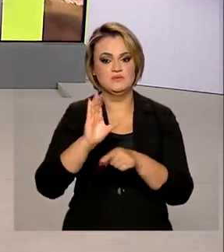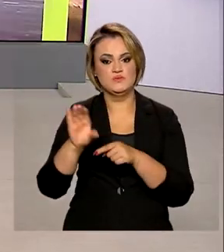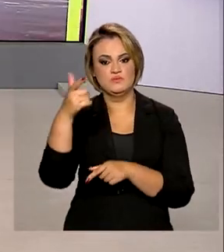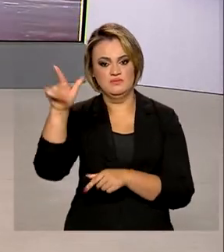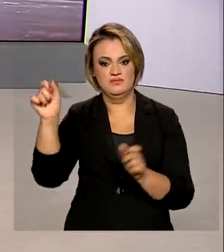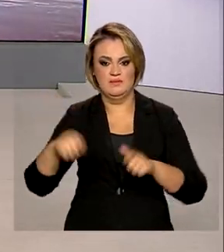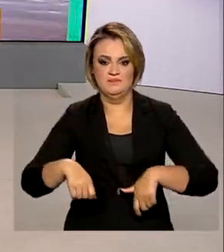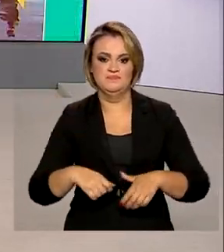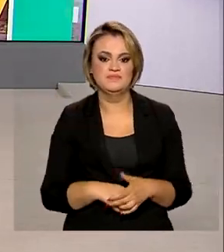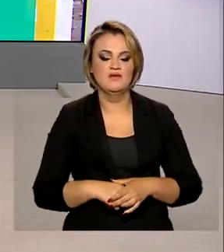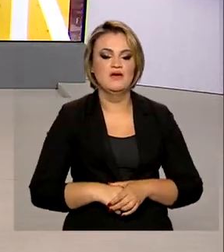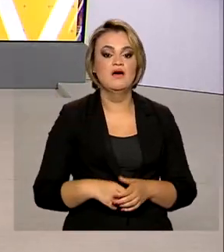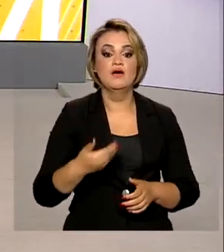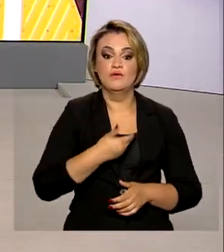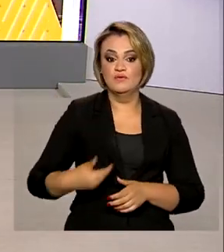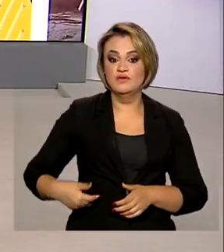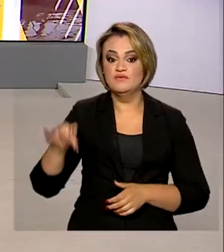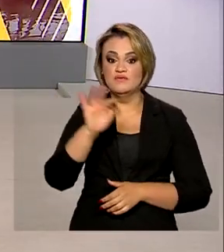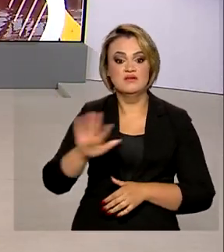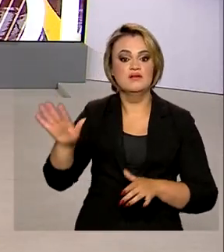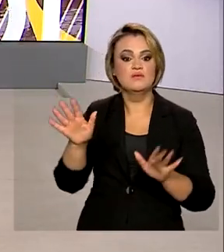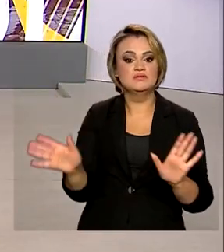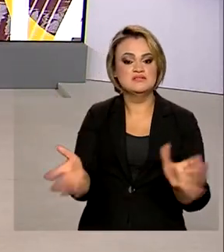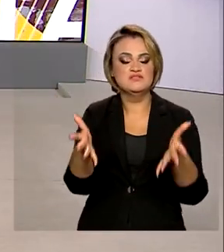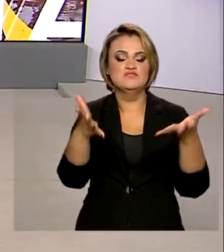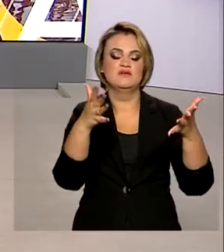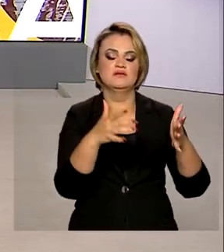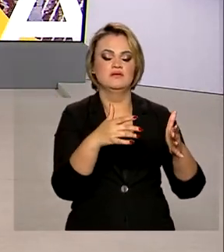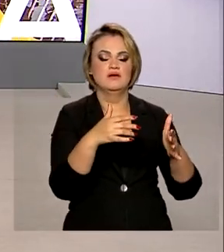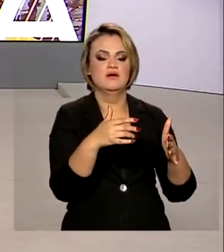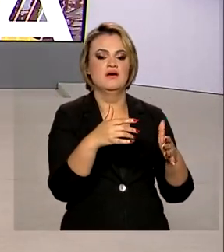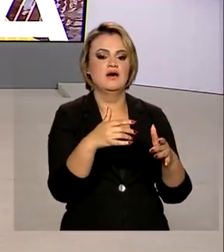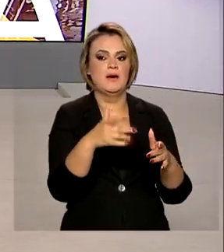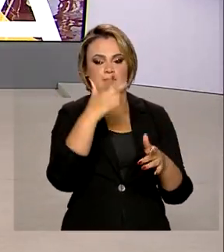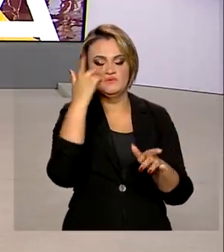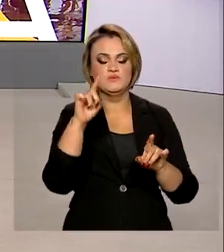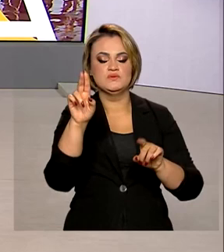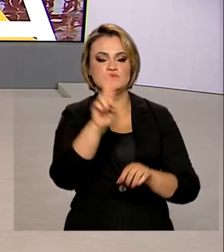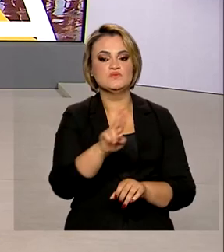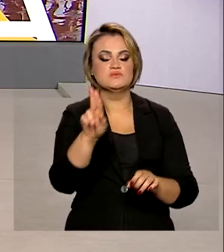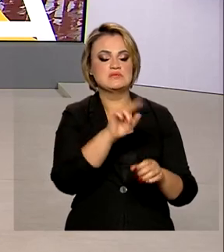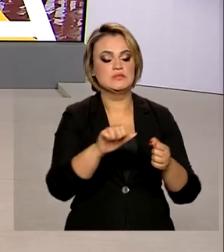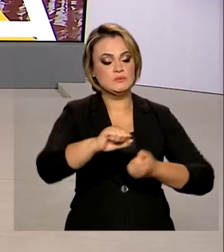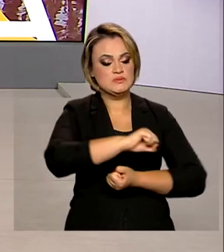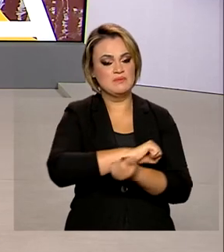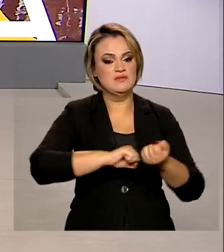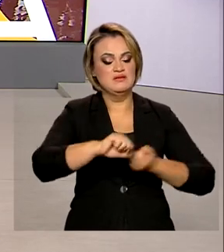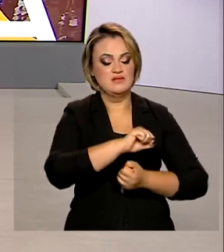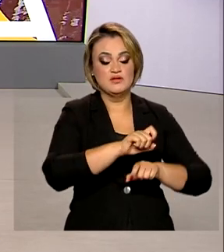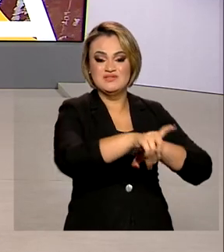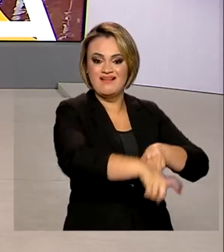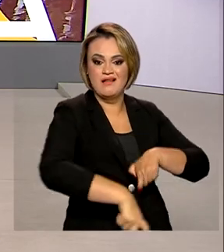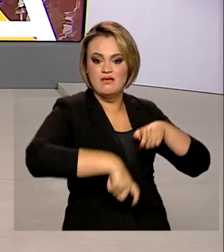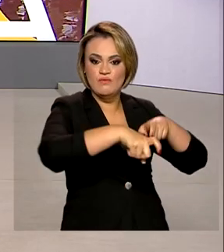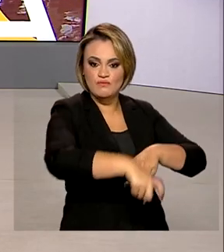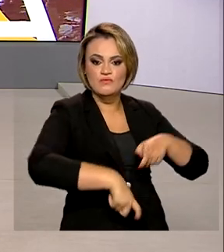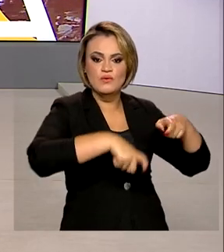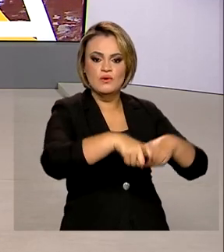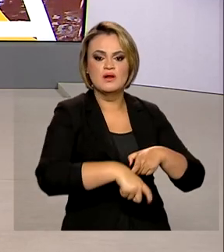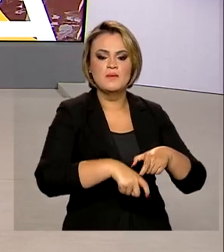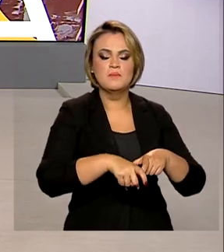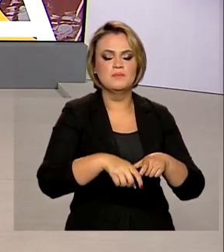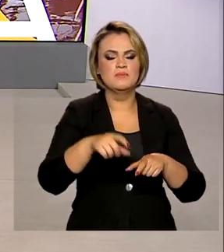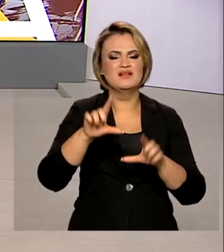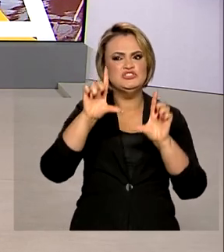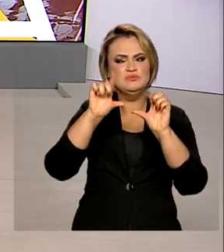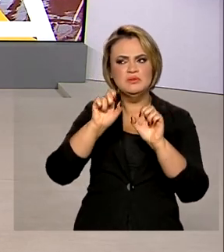O governo federal tem incentivado produtores a utilizar o sistema sustentável de integração lavoura-floresta para diminuir